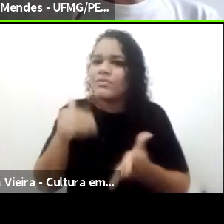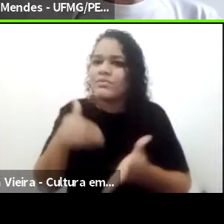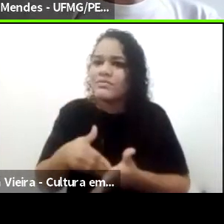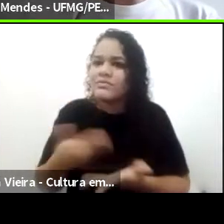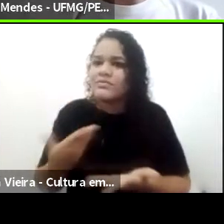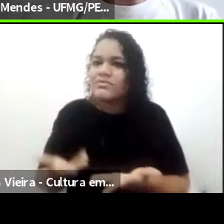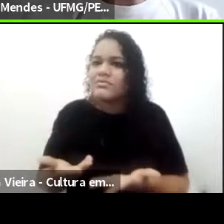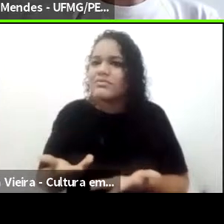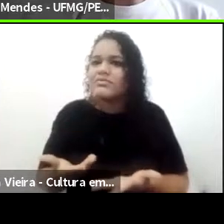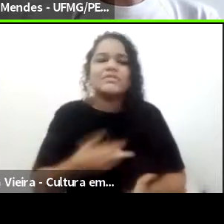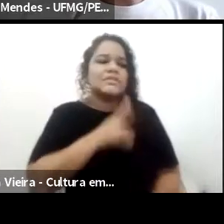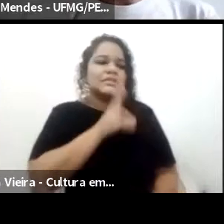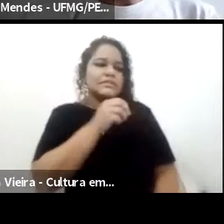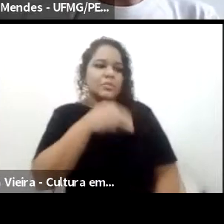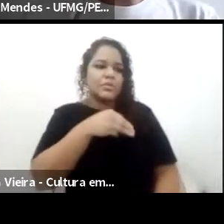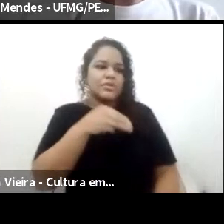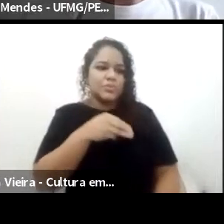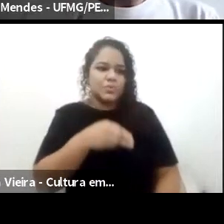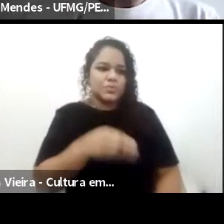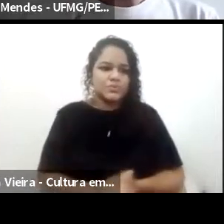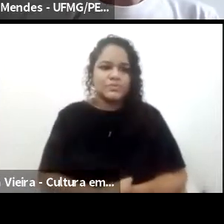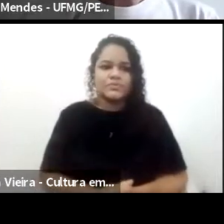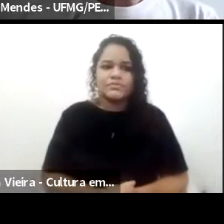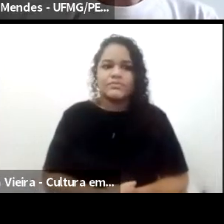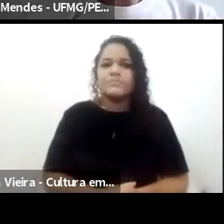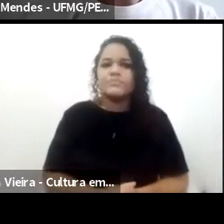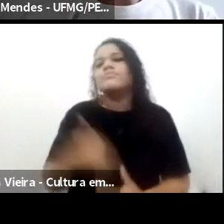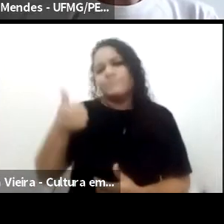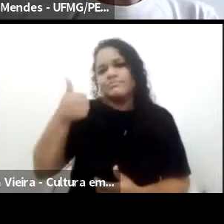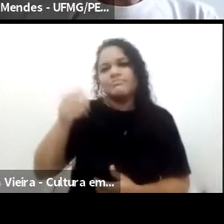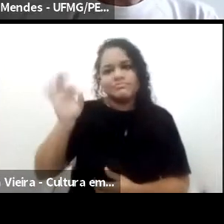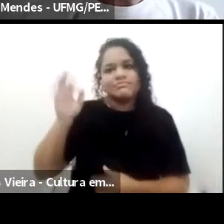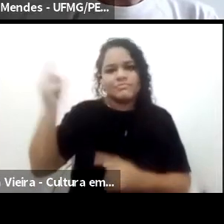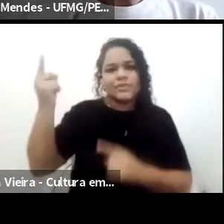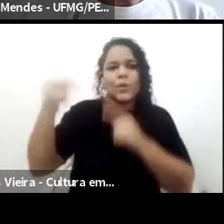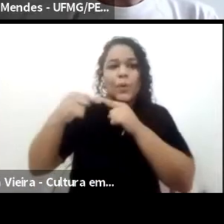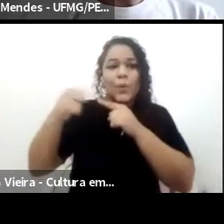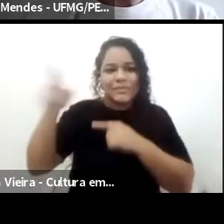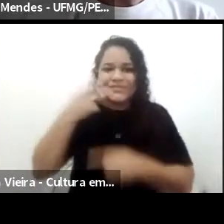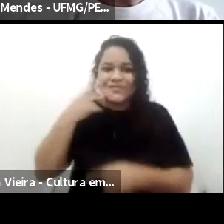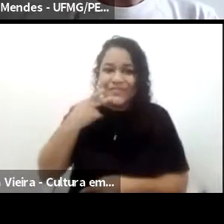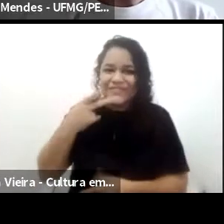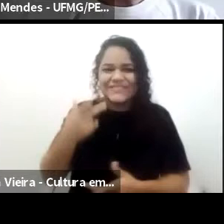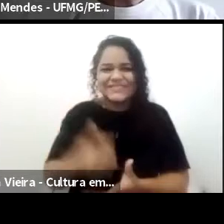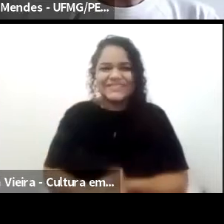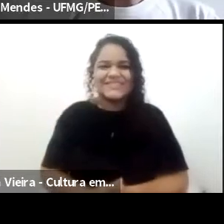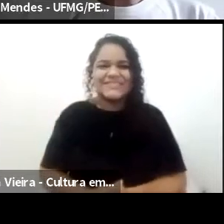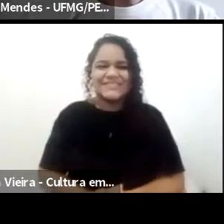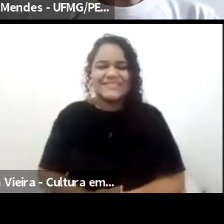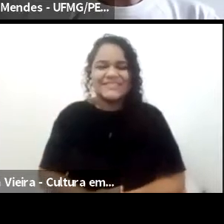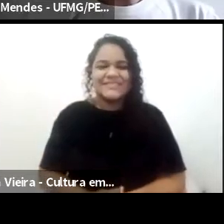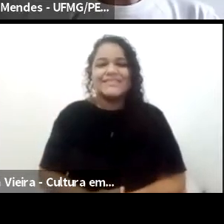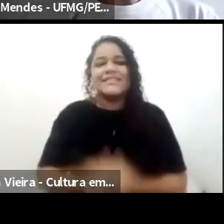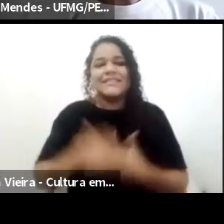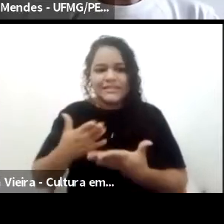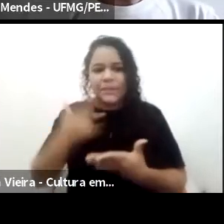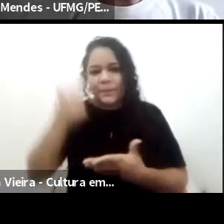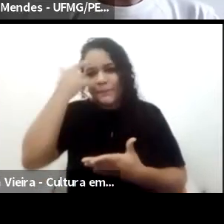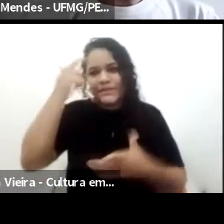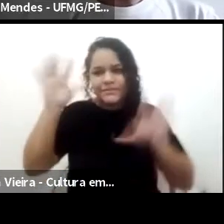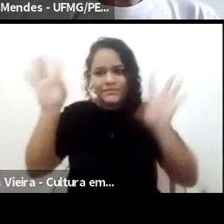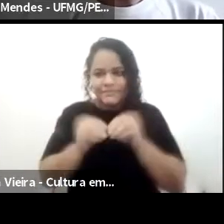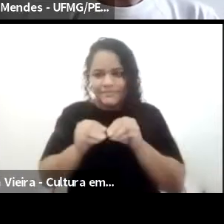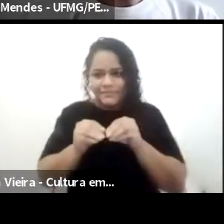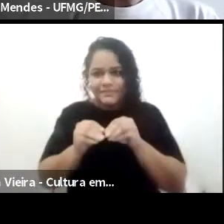ou menos 50 minutos. Ah, então foi o tempo que você falou. Então, acho que para pensar em considerações finais, acho que